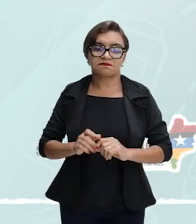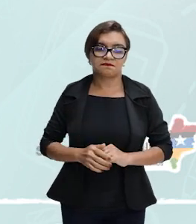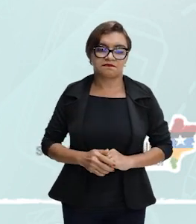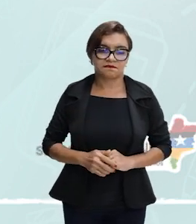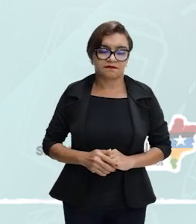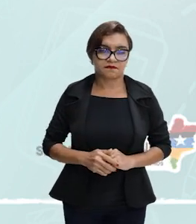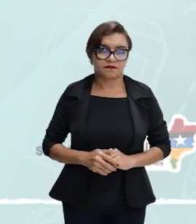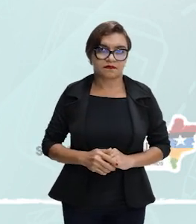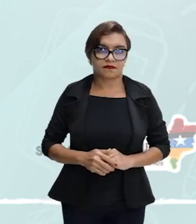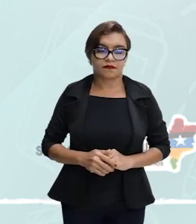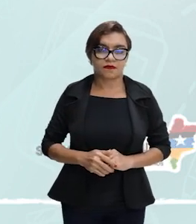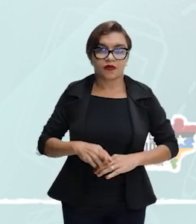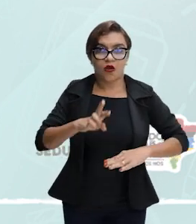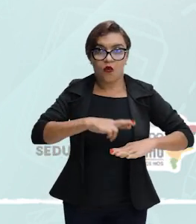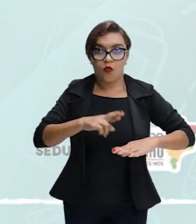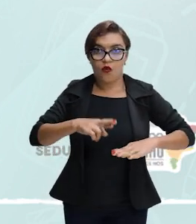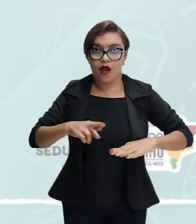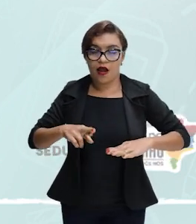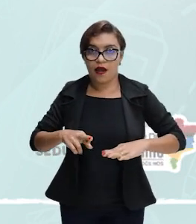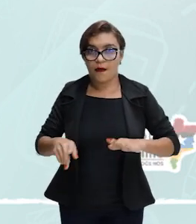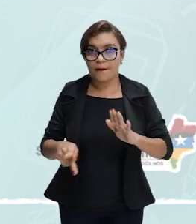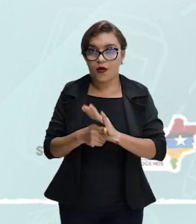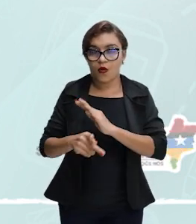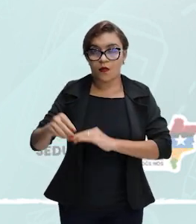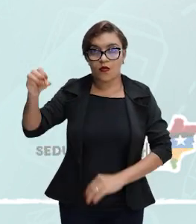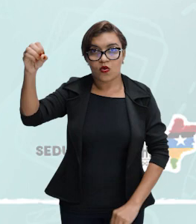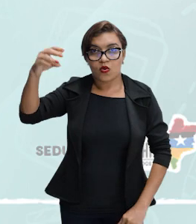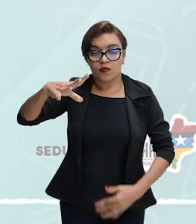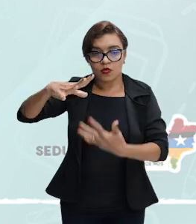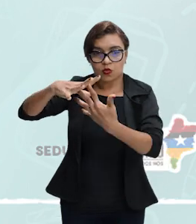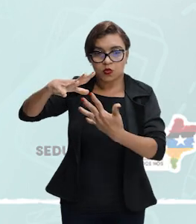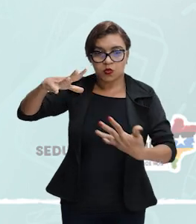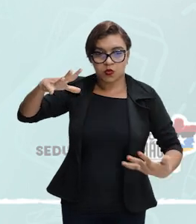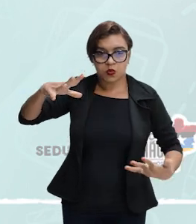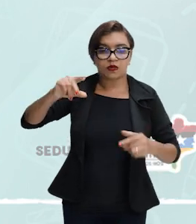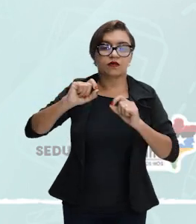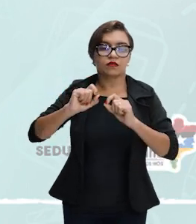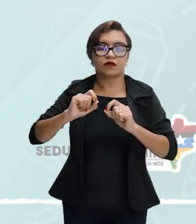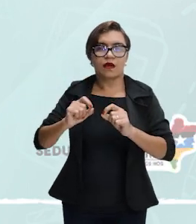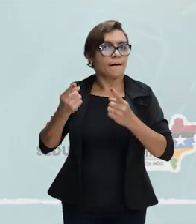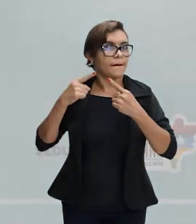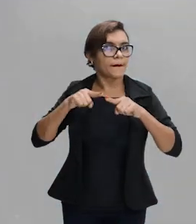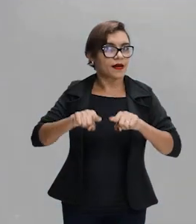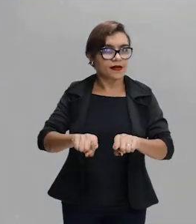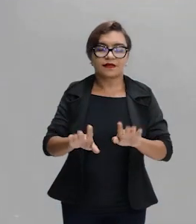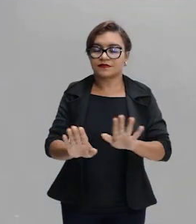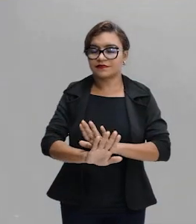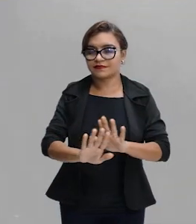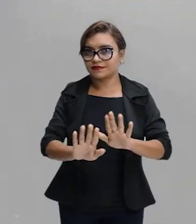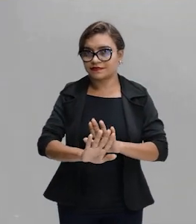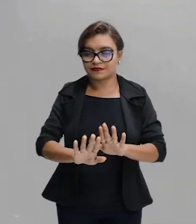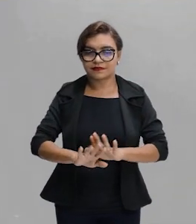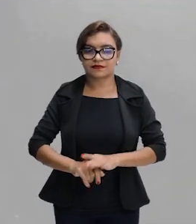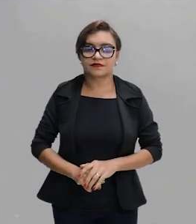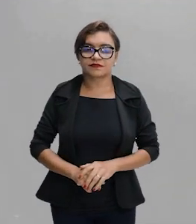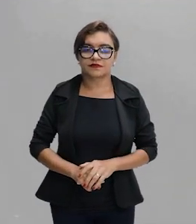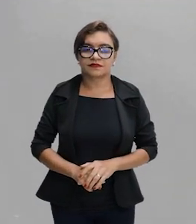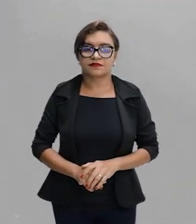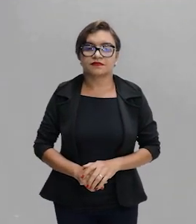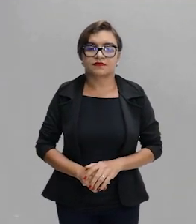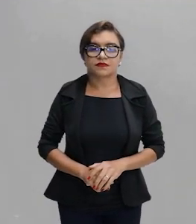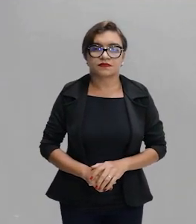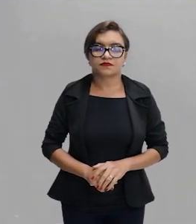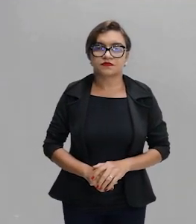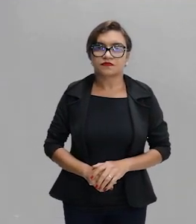esses raios luminosos irão atravessar não são paralelos. Certo? Elas não são mais paralelas.